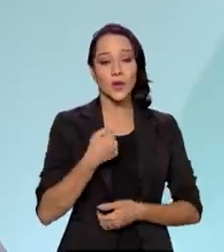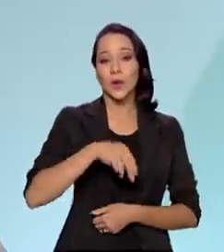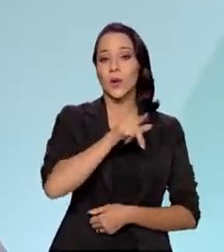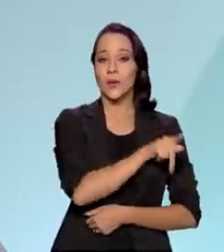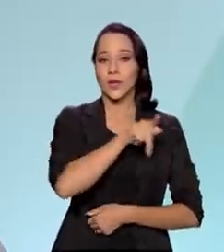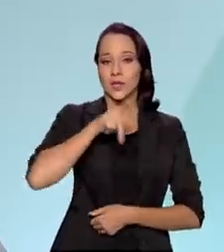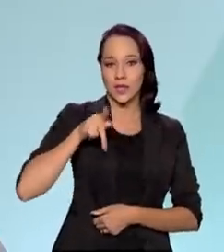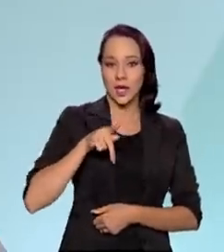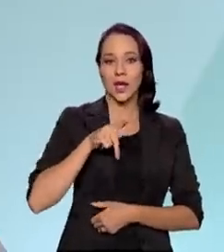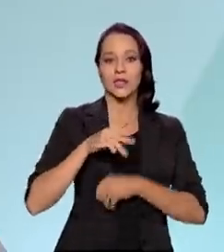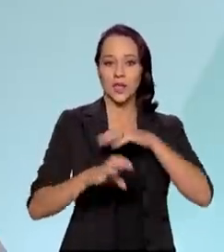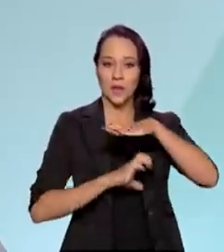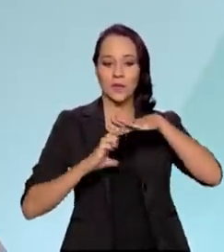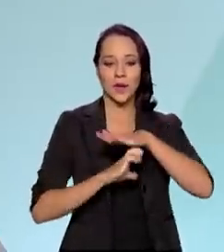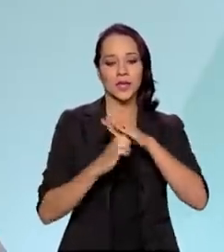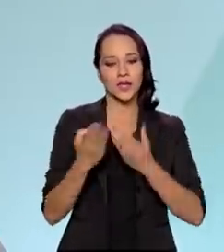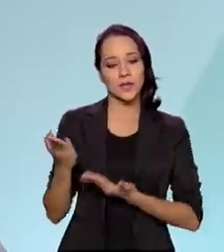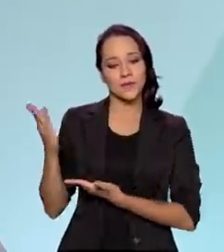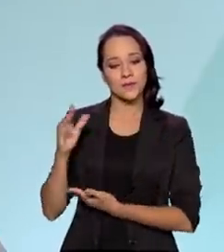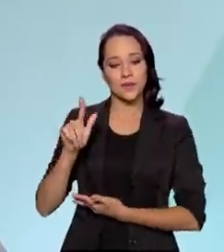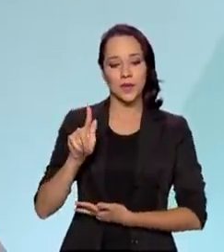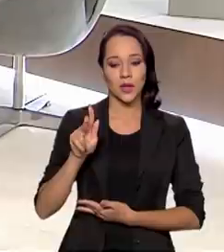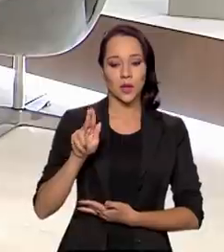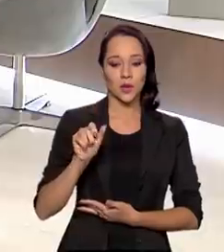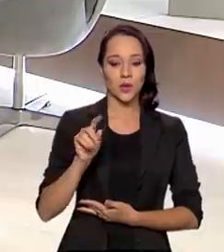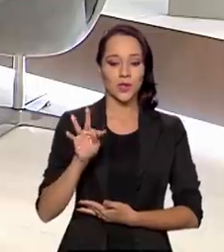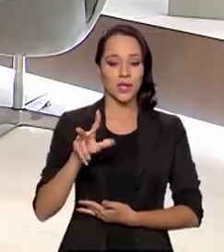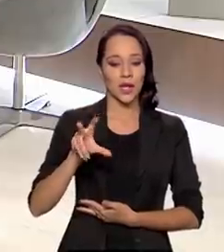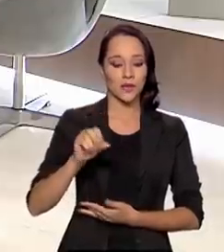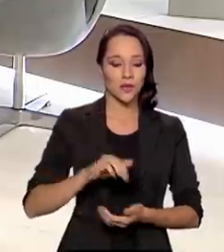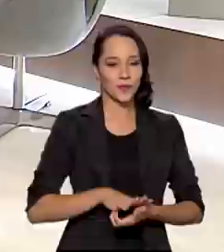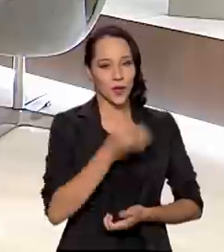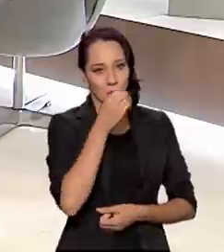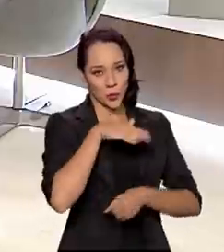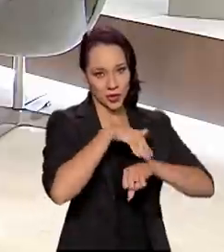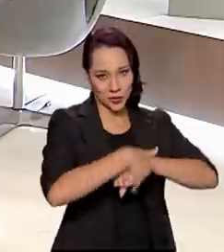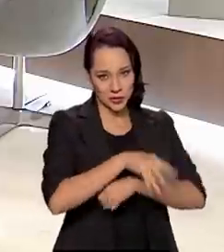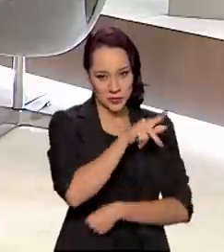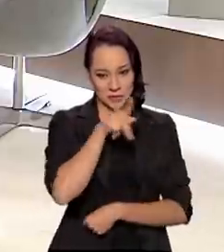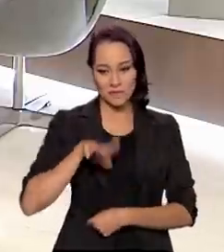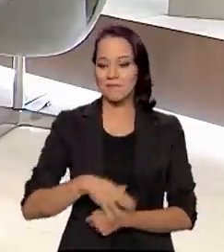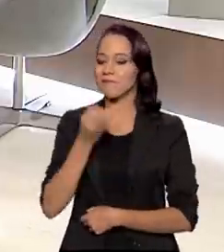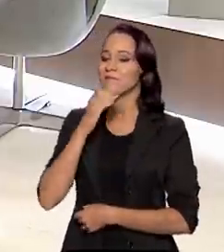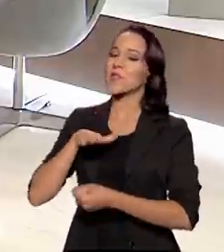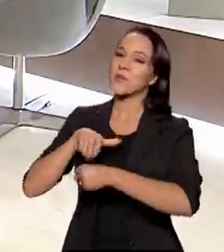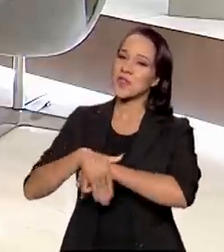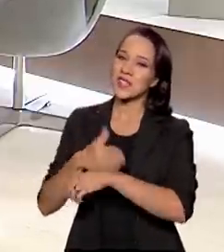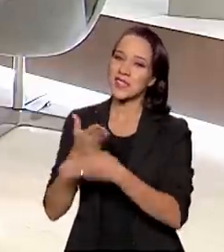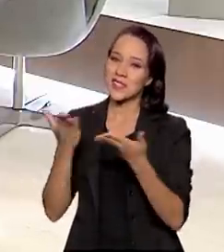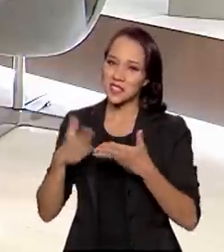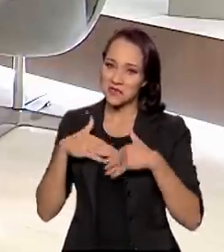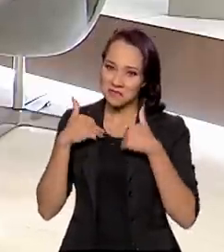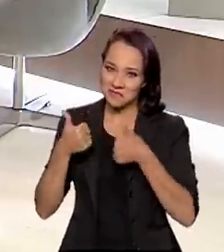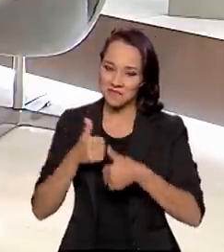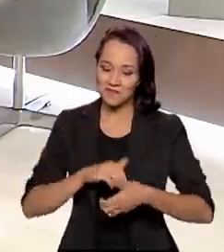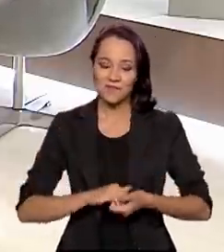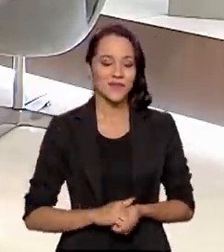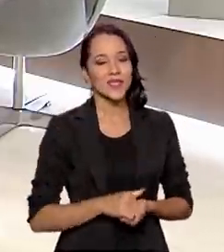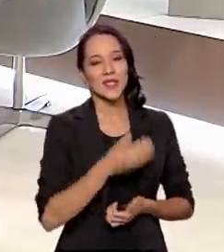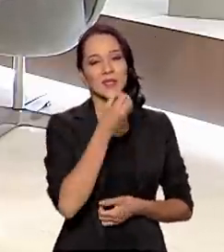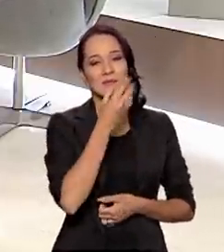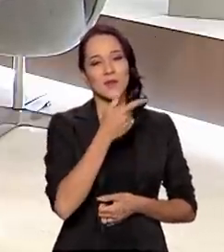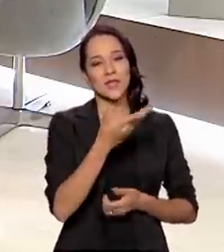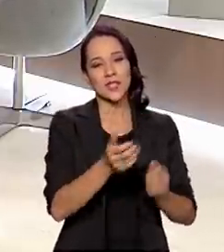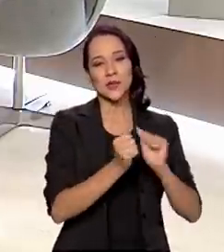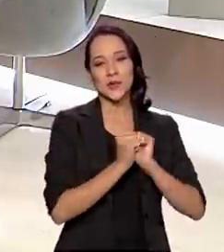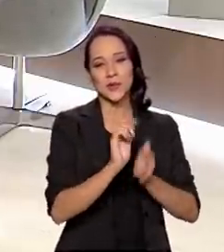presidente da estatal, Gustavo Camuto. Boa noite, presidente. Boa noite, Paulo. Como vai? Muito bom você